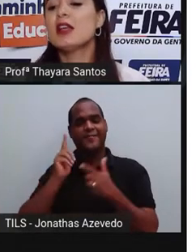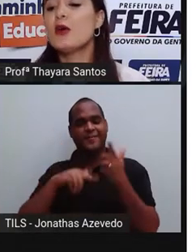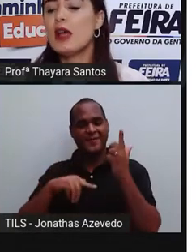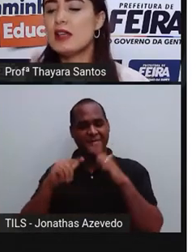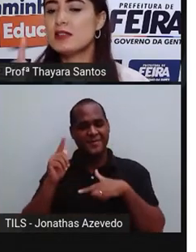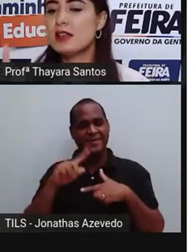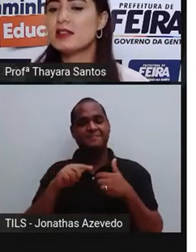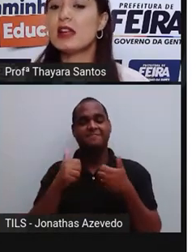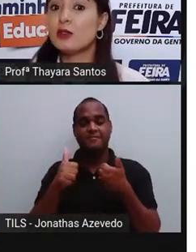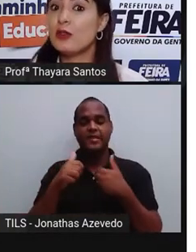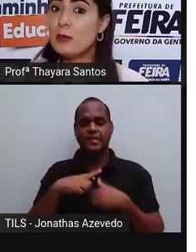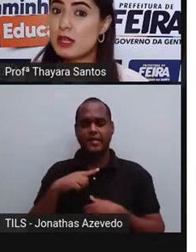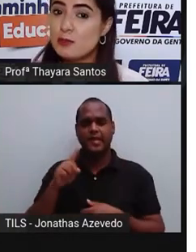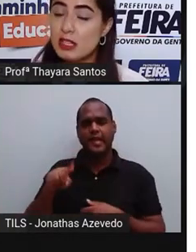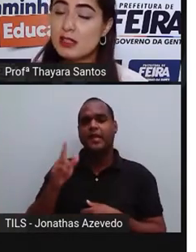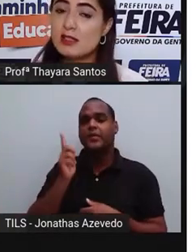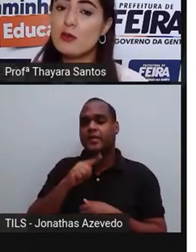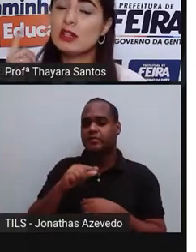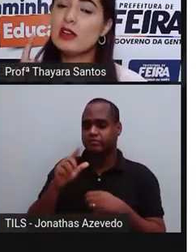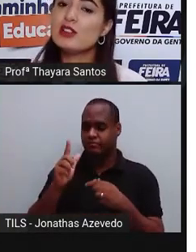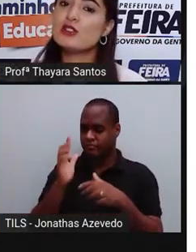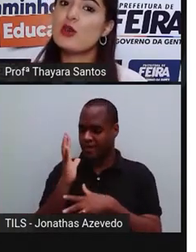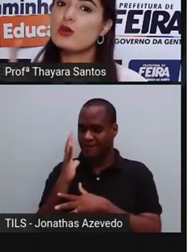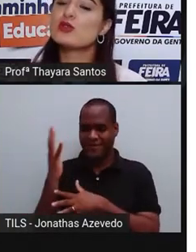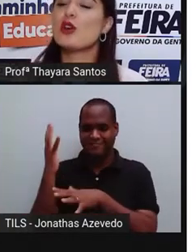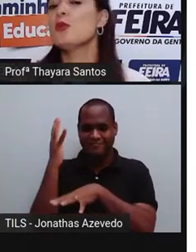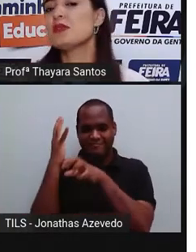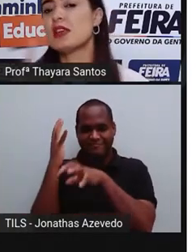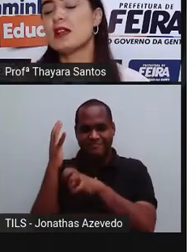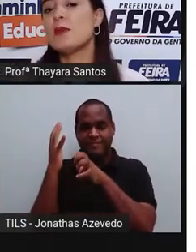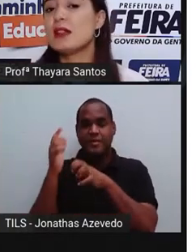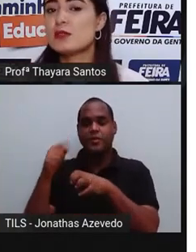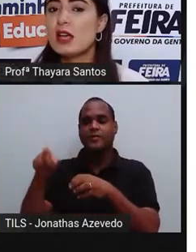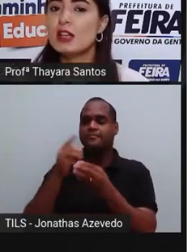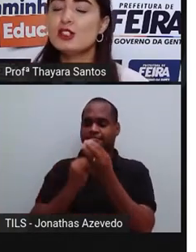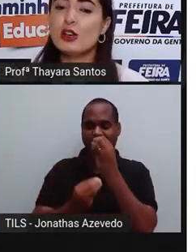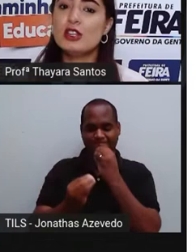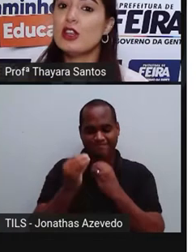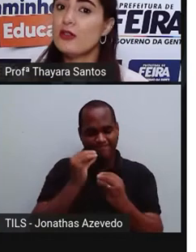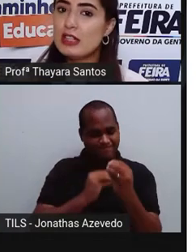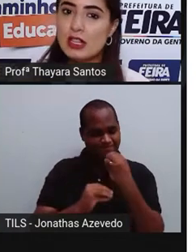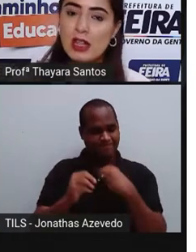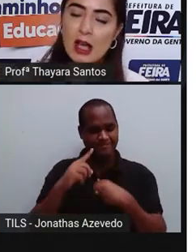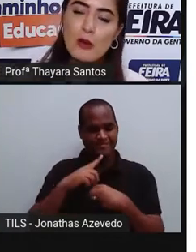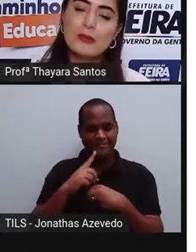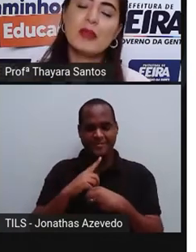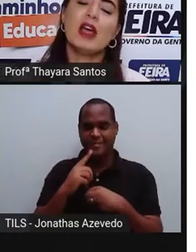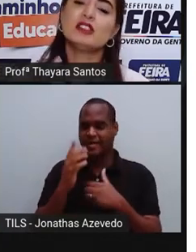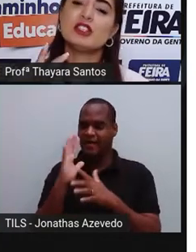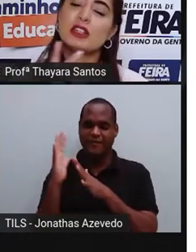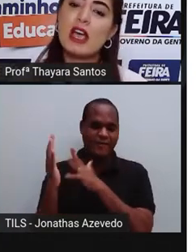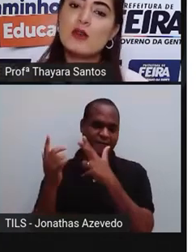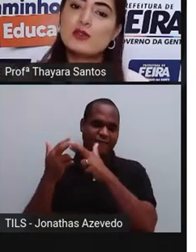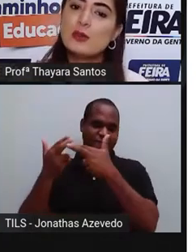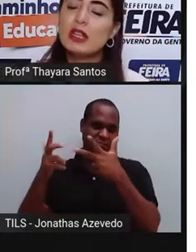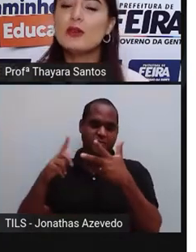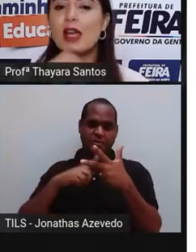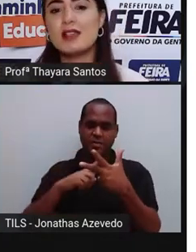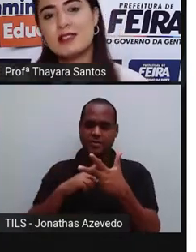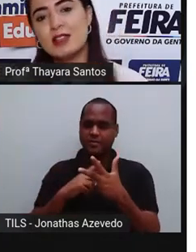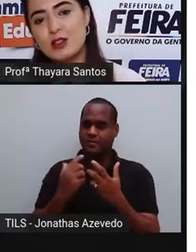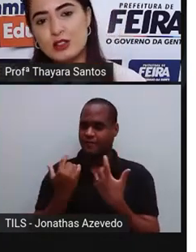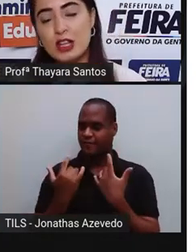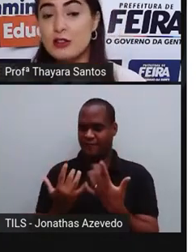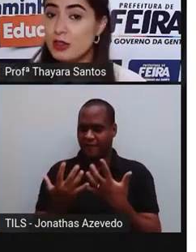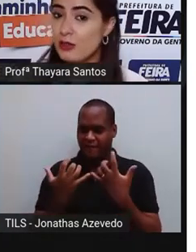Então, esse nitrato vai para as plantas e quando a gente consome os alimentos de origem vegetal, a gente está consumindo